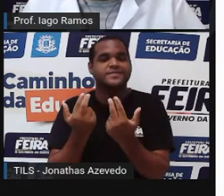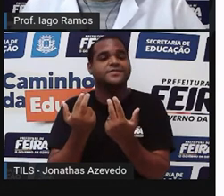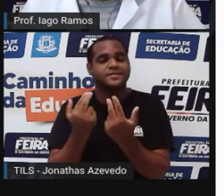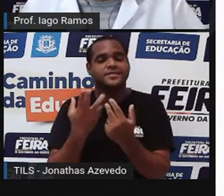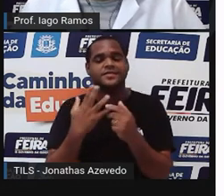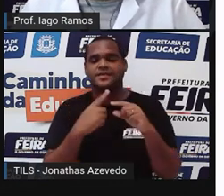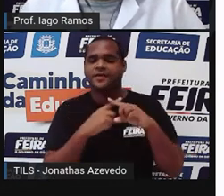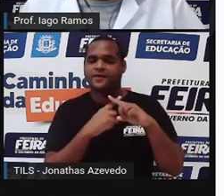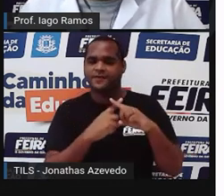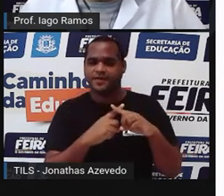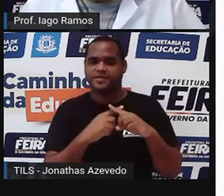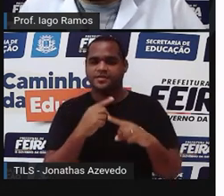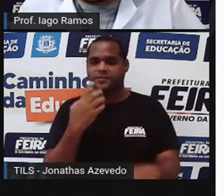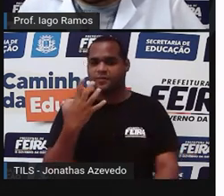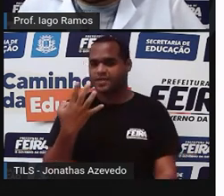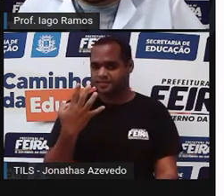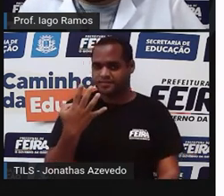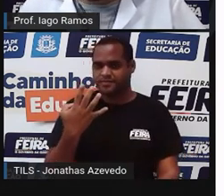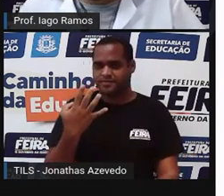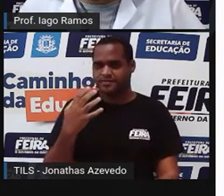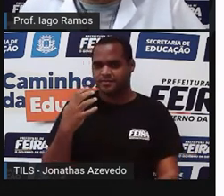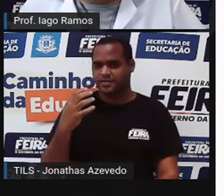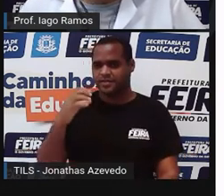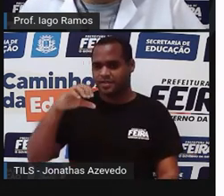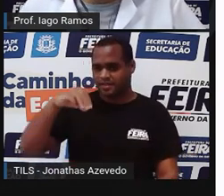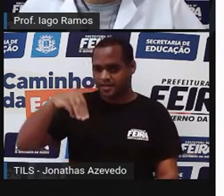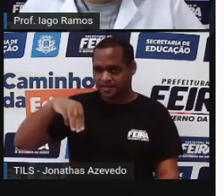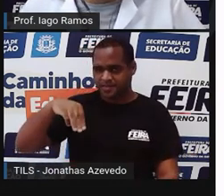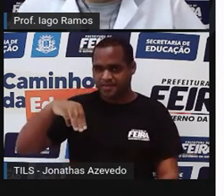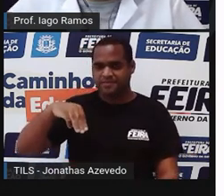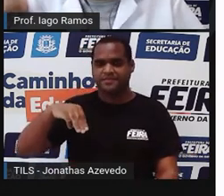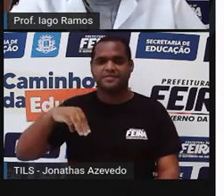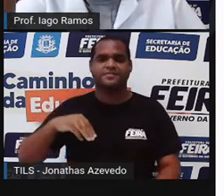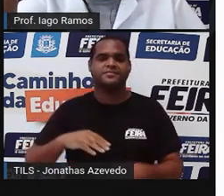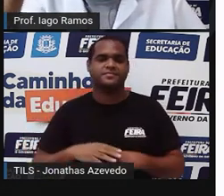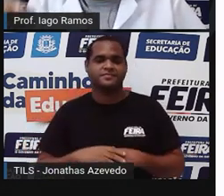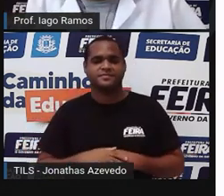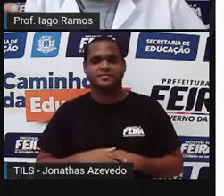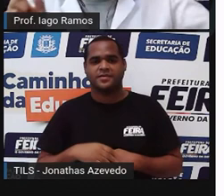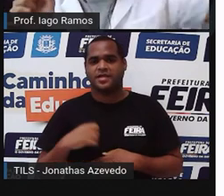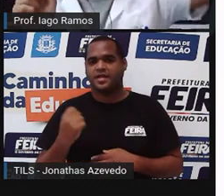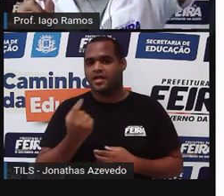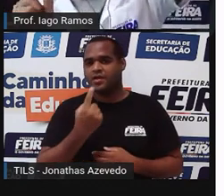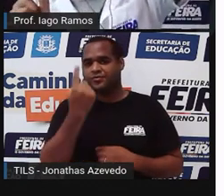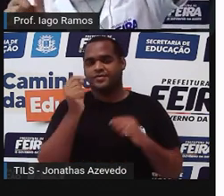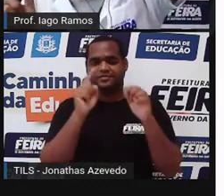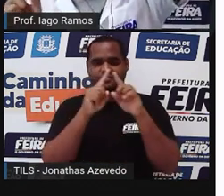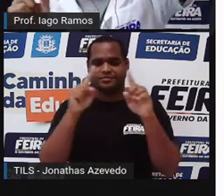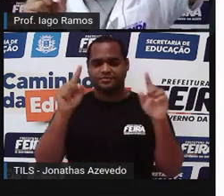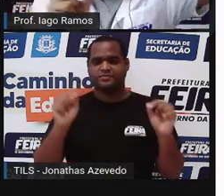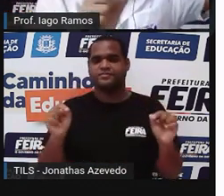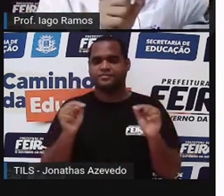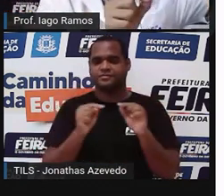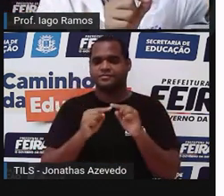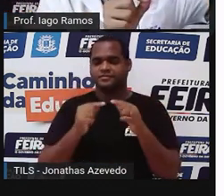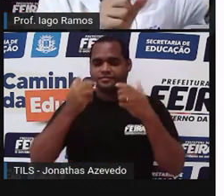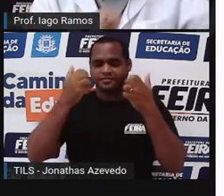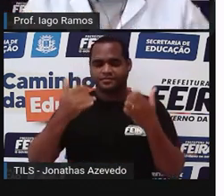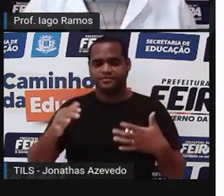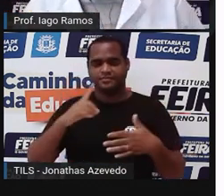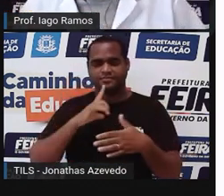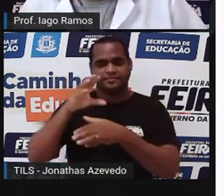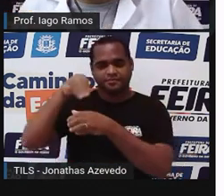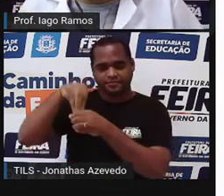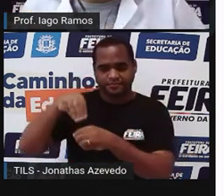vezes o 4, olha só eu riscando ali, que é a altura do retângulo, mas essa altura do retângulo, se eu trago para dentro do